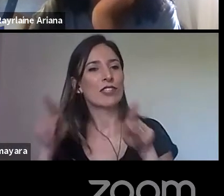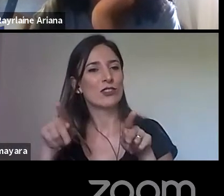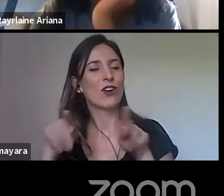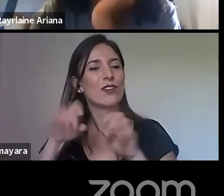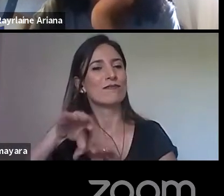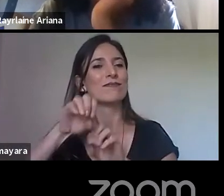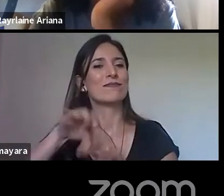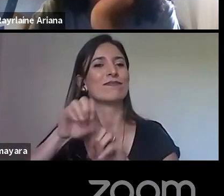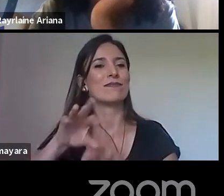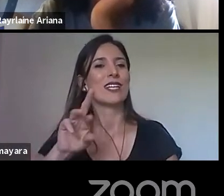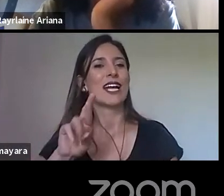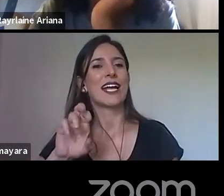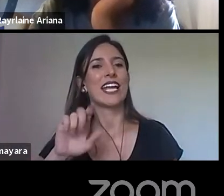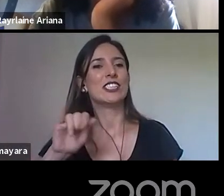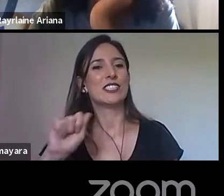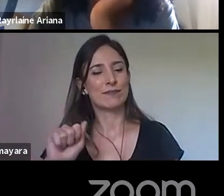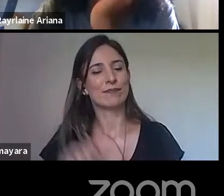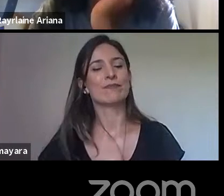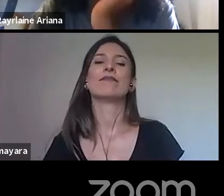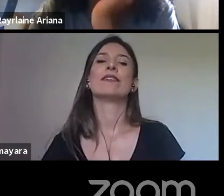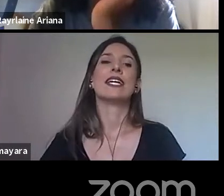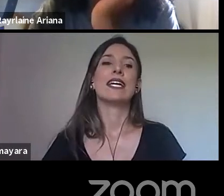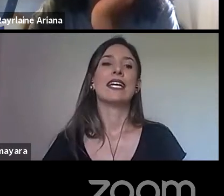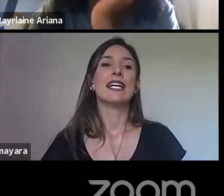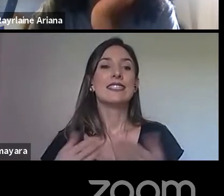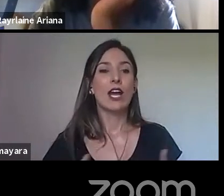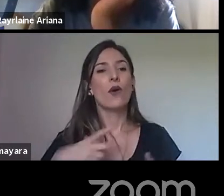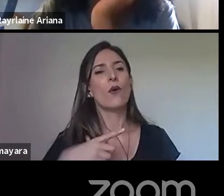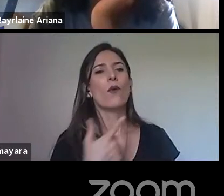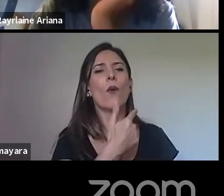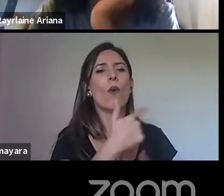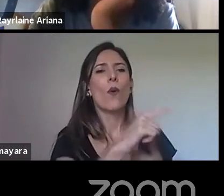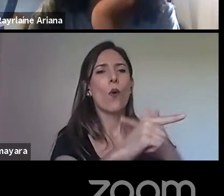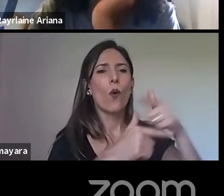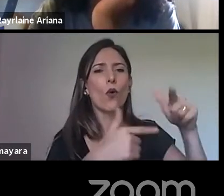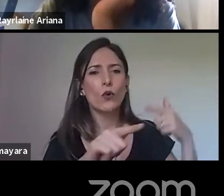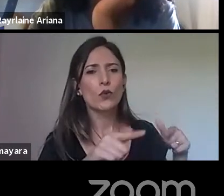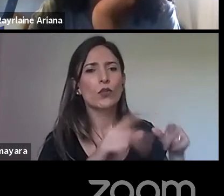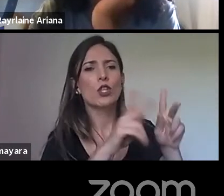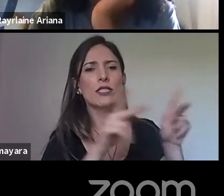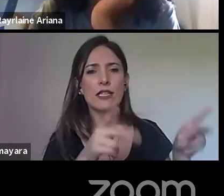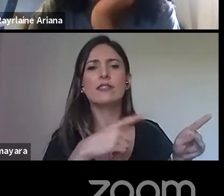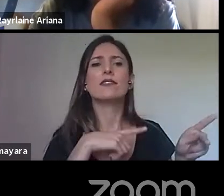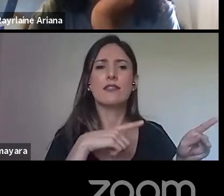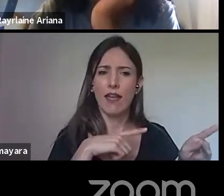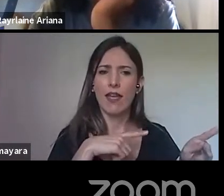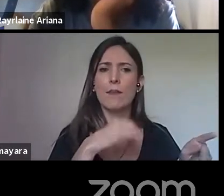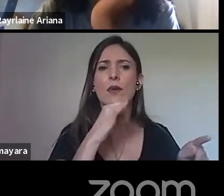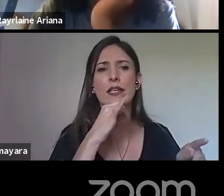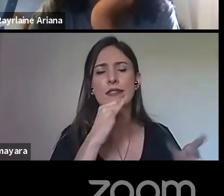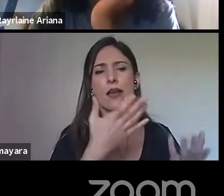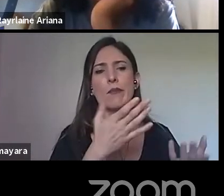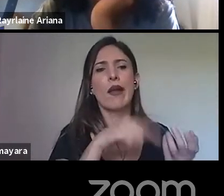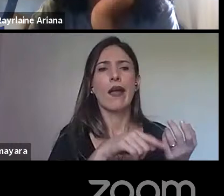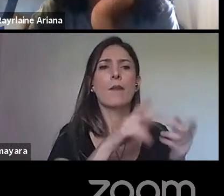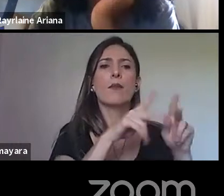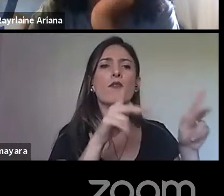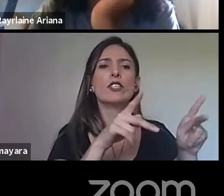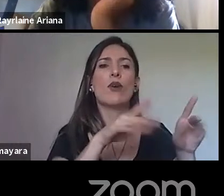né? Nesse momento. Outros docentes, a gente vai ter também, por exemplo, pessoas que formaram em Coimbra, né? Então,